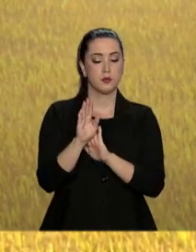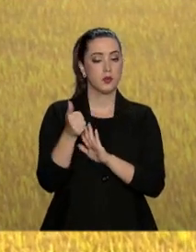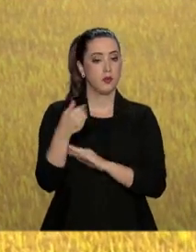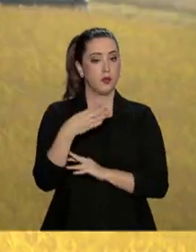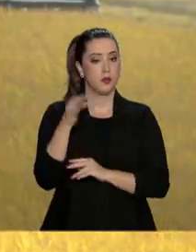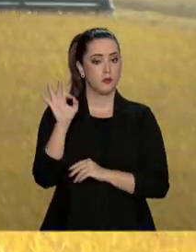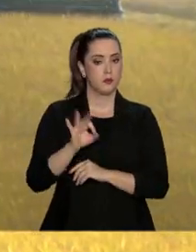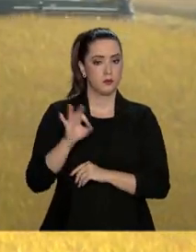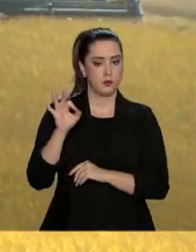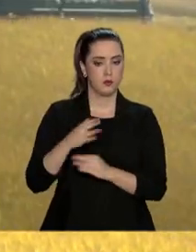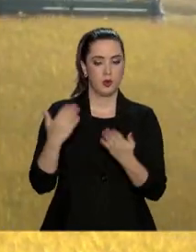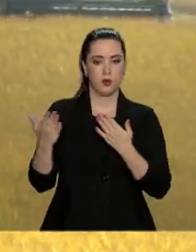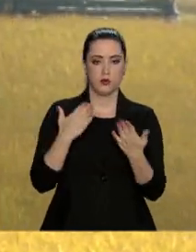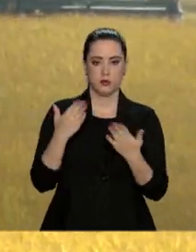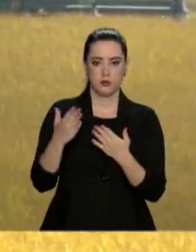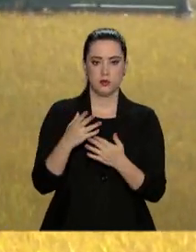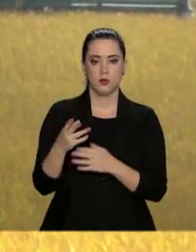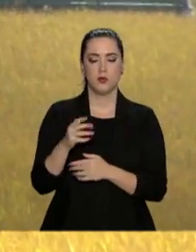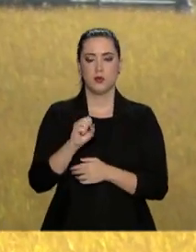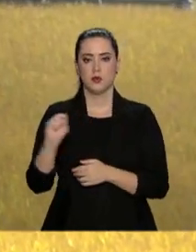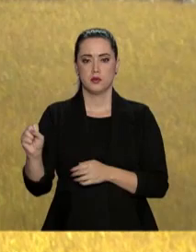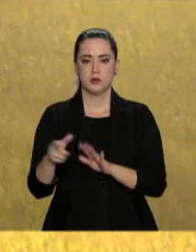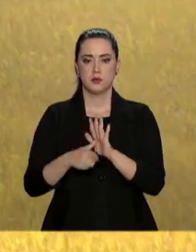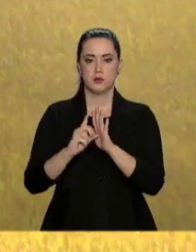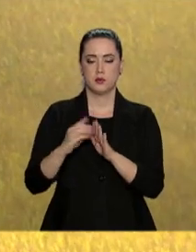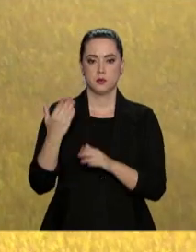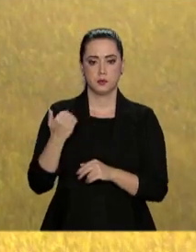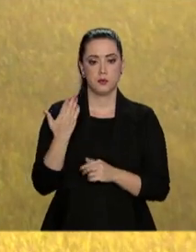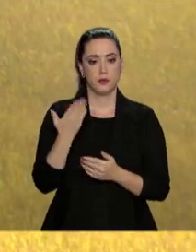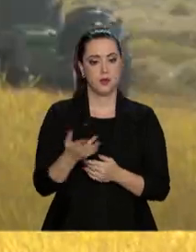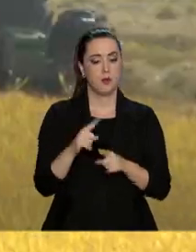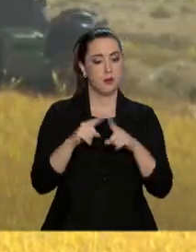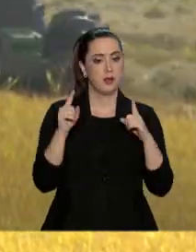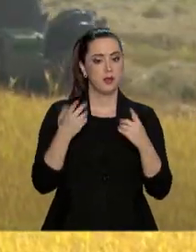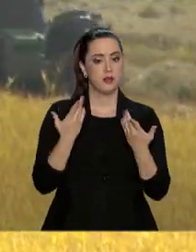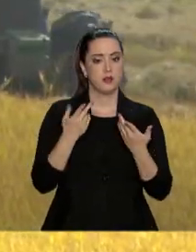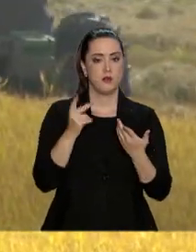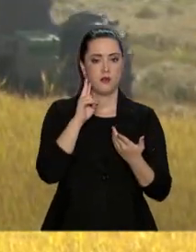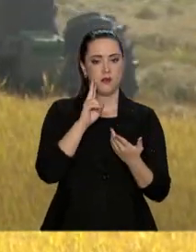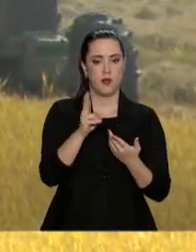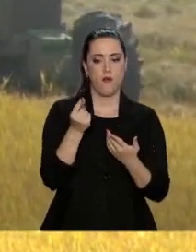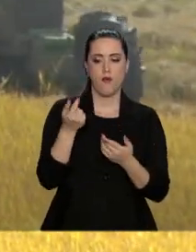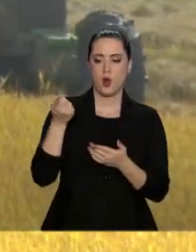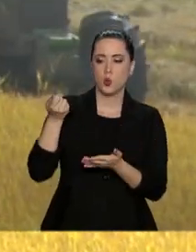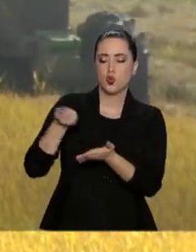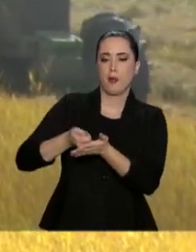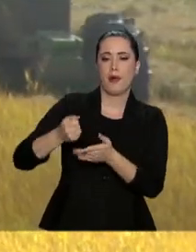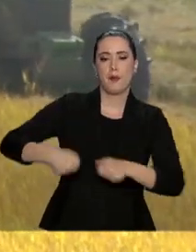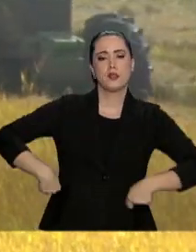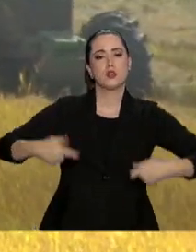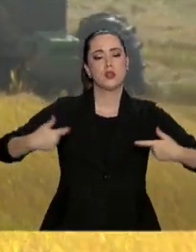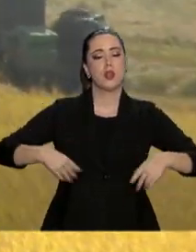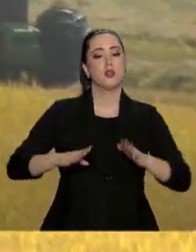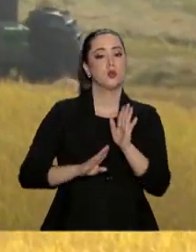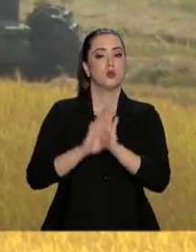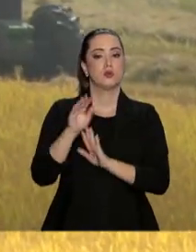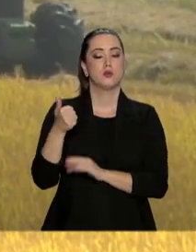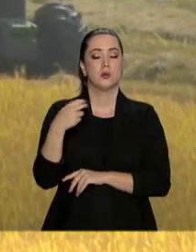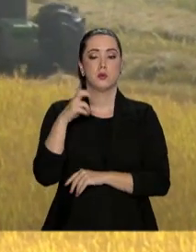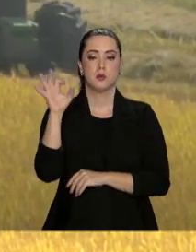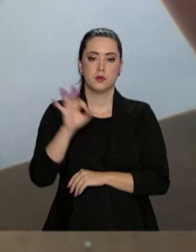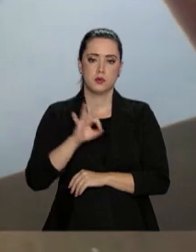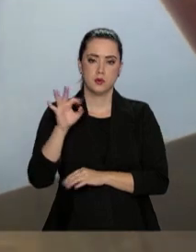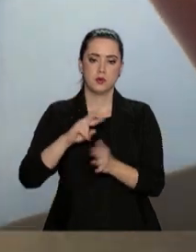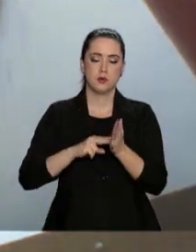14% em relação ao semestre anterior. Já quanto ao custeio, a alta foi de 15%, o